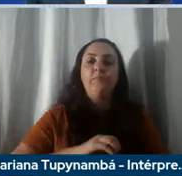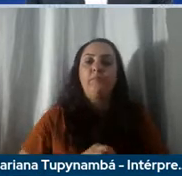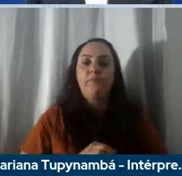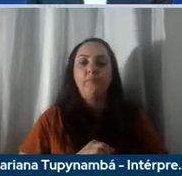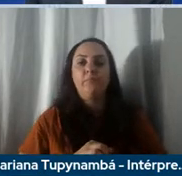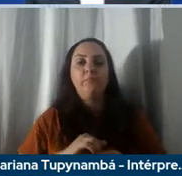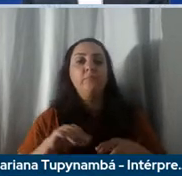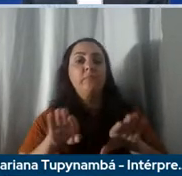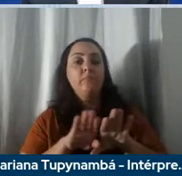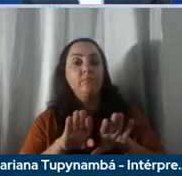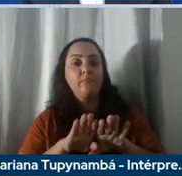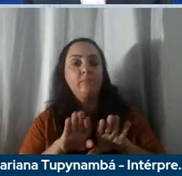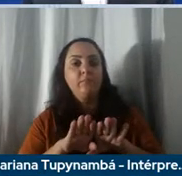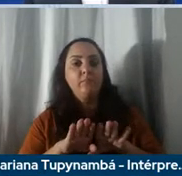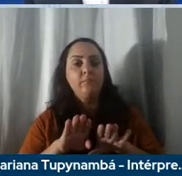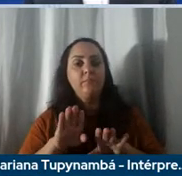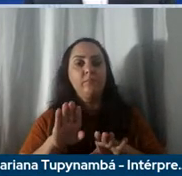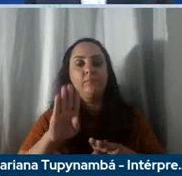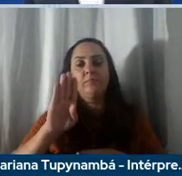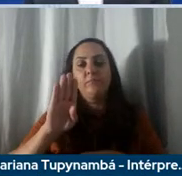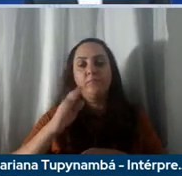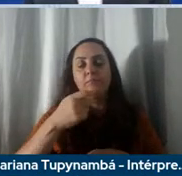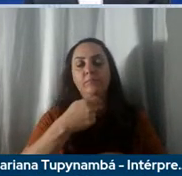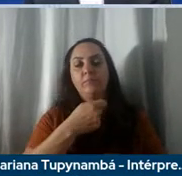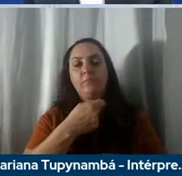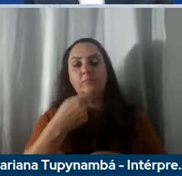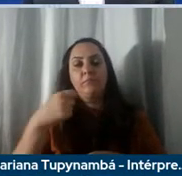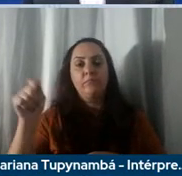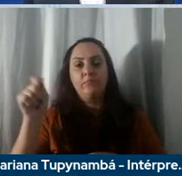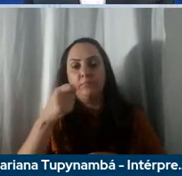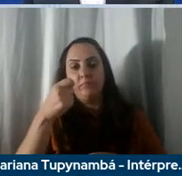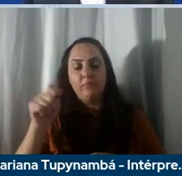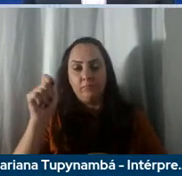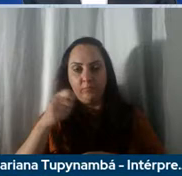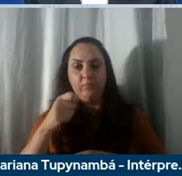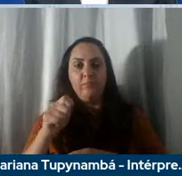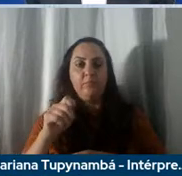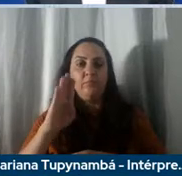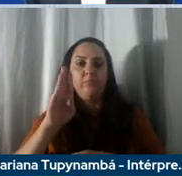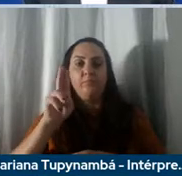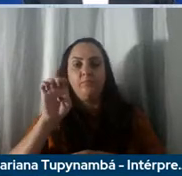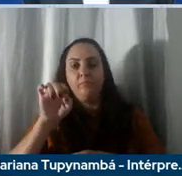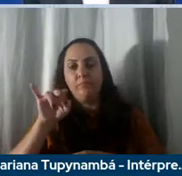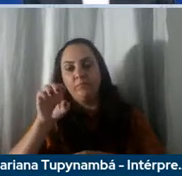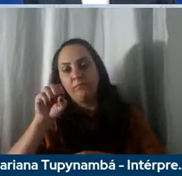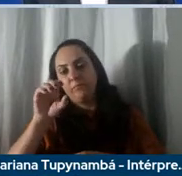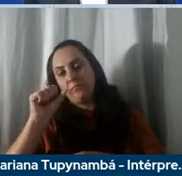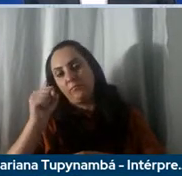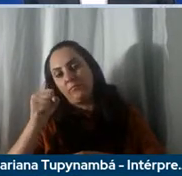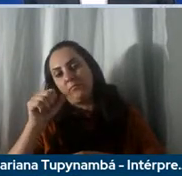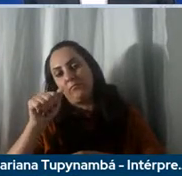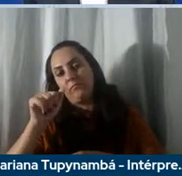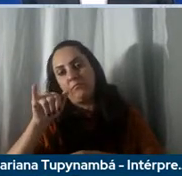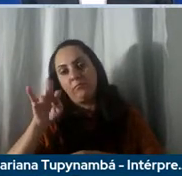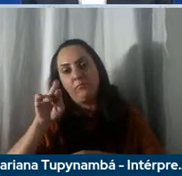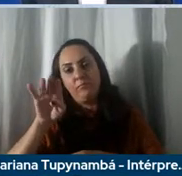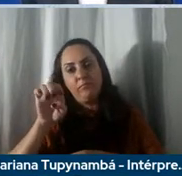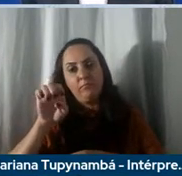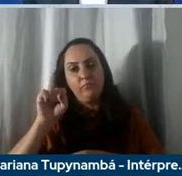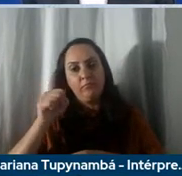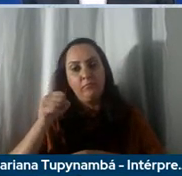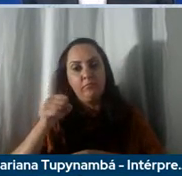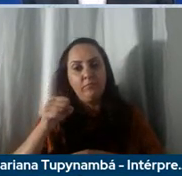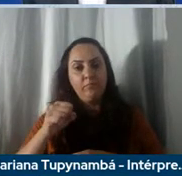e na província de Buenos Aires, na cidade de El Palomar, nós geramos emprego direto para 27